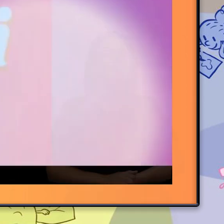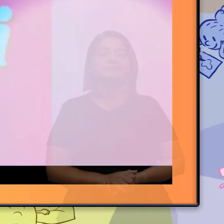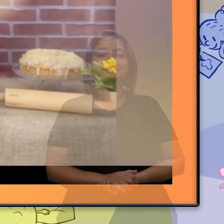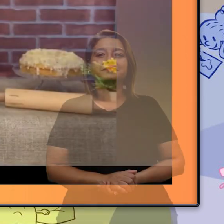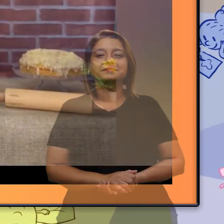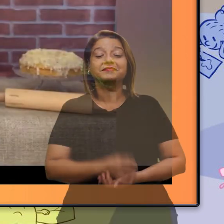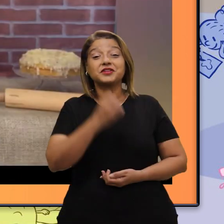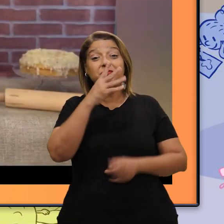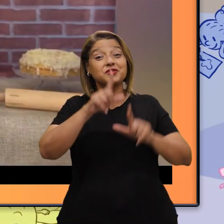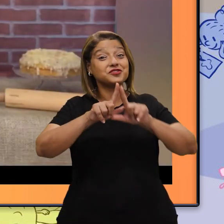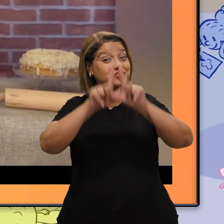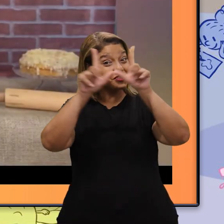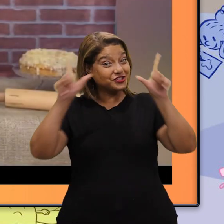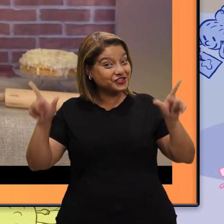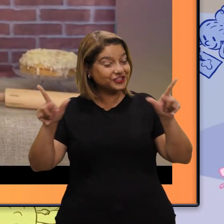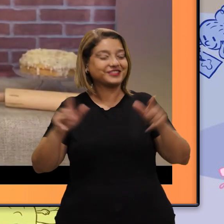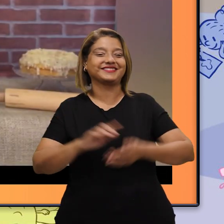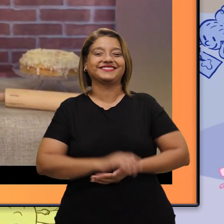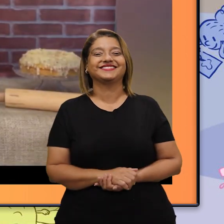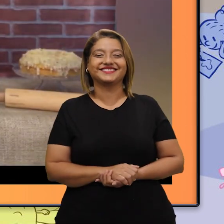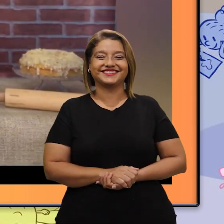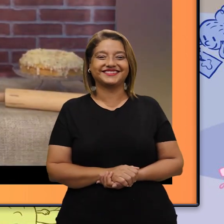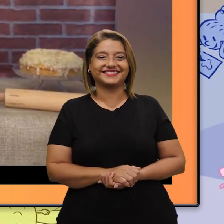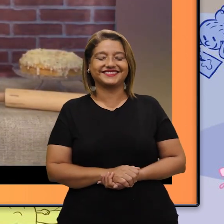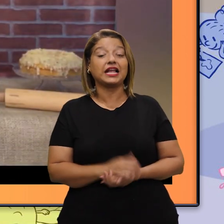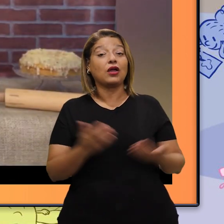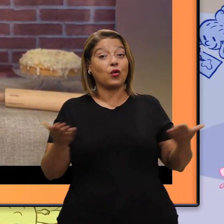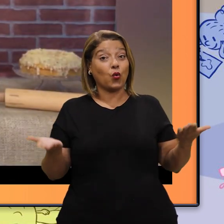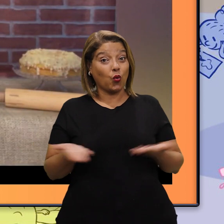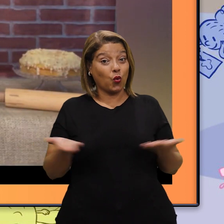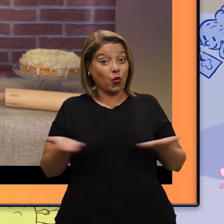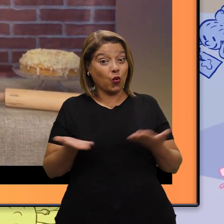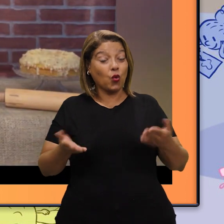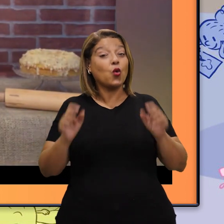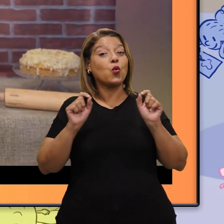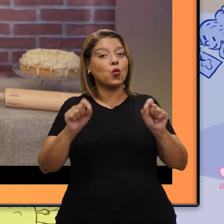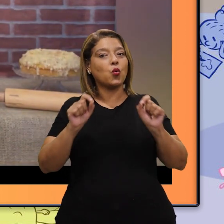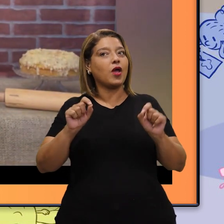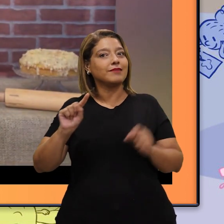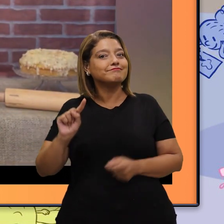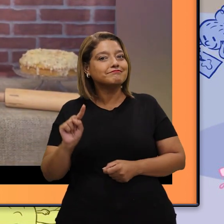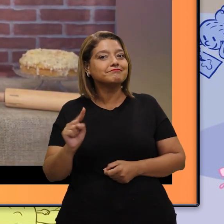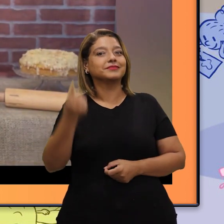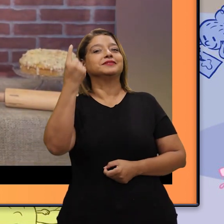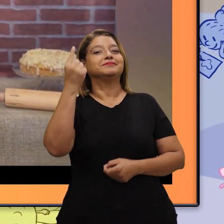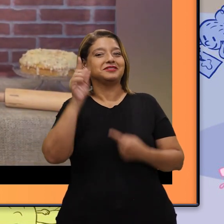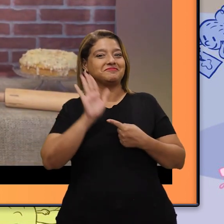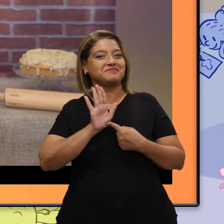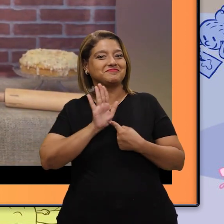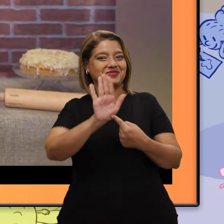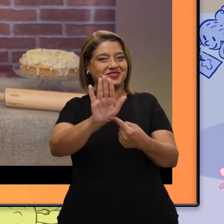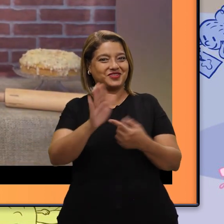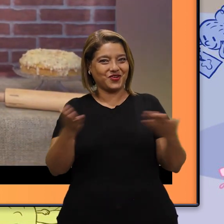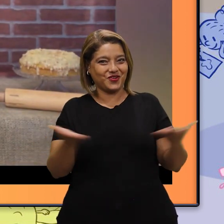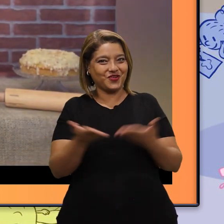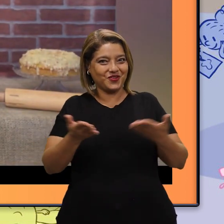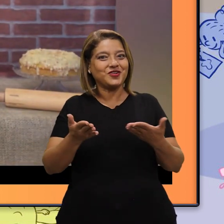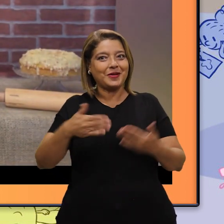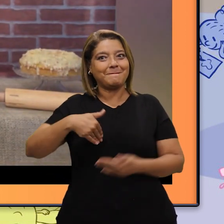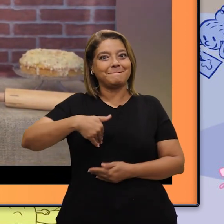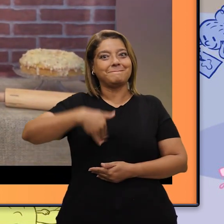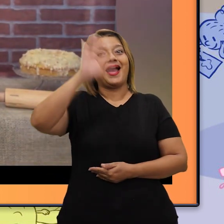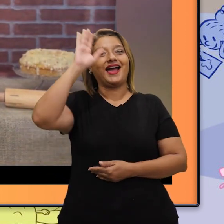Bom dia! Hoje será feita a primeira edição do nosso programa Mais